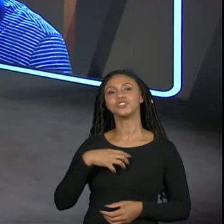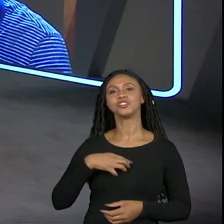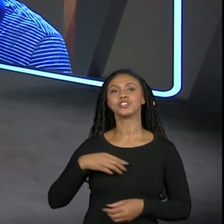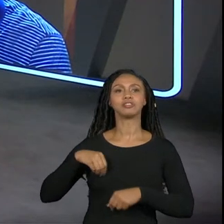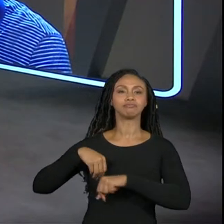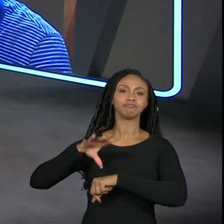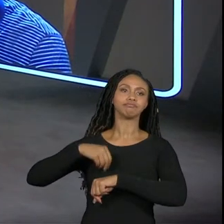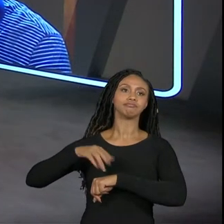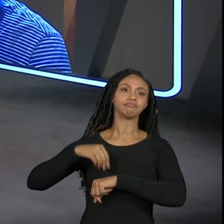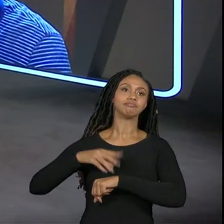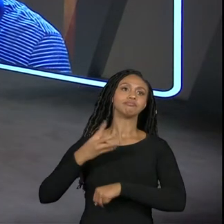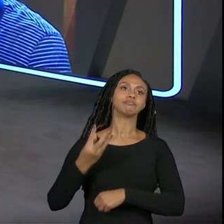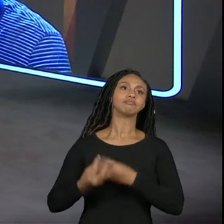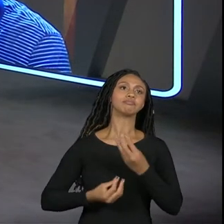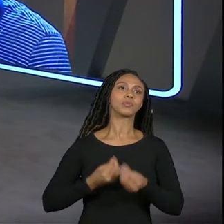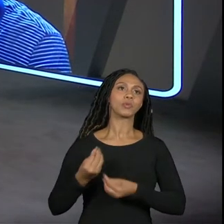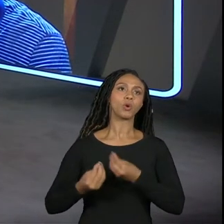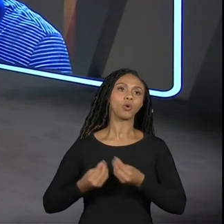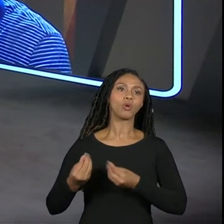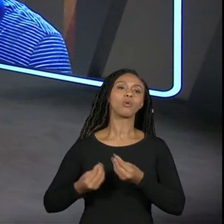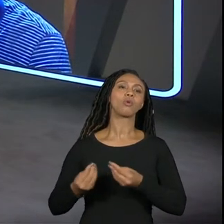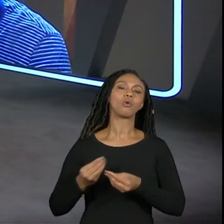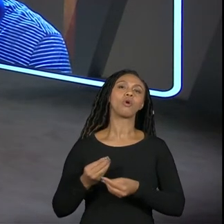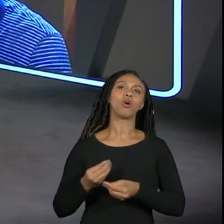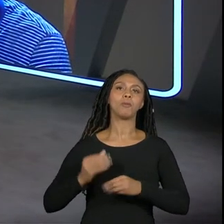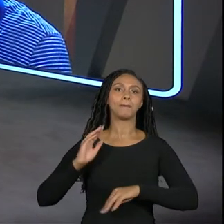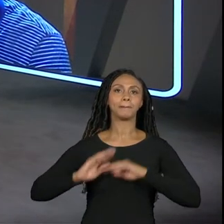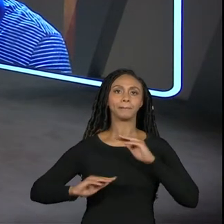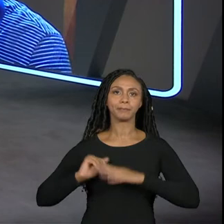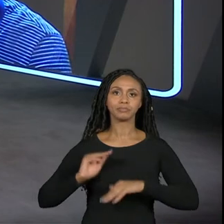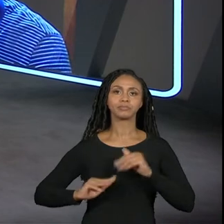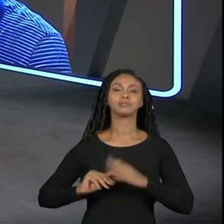relação a atividade prática profissional